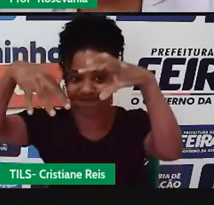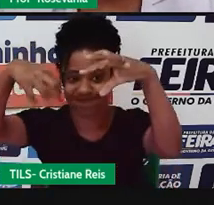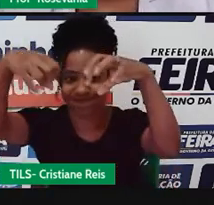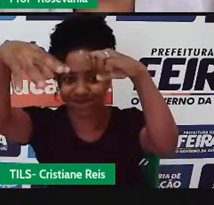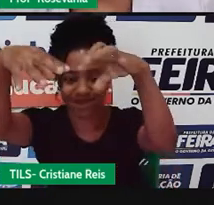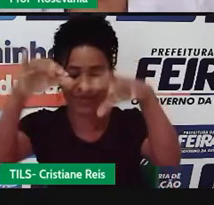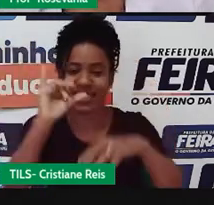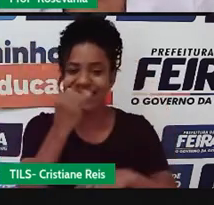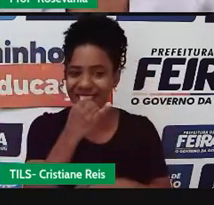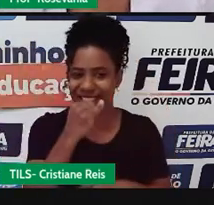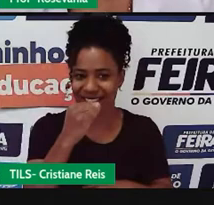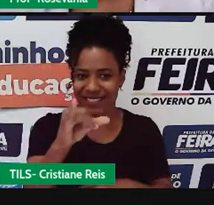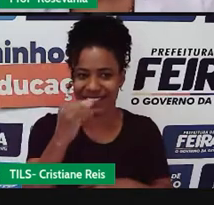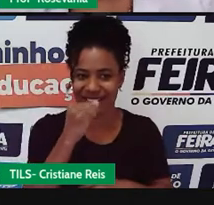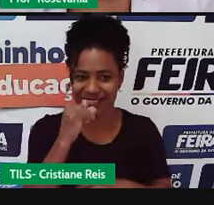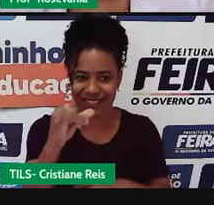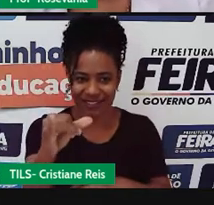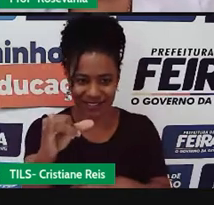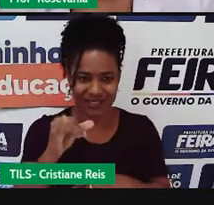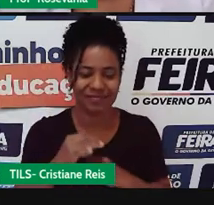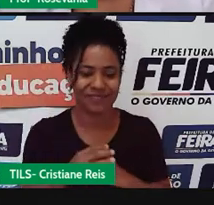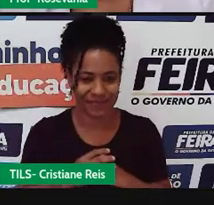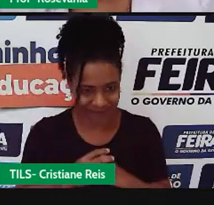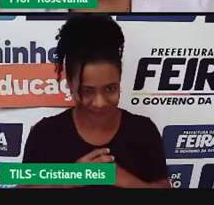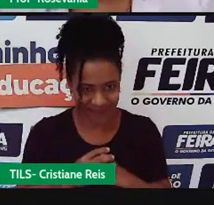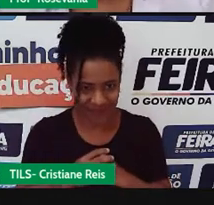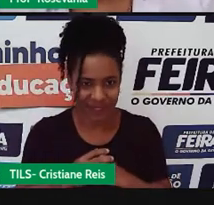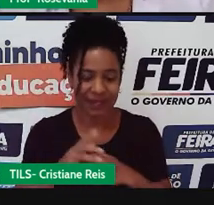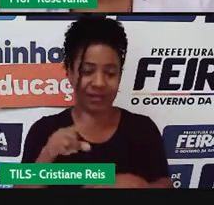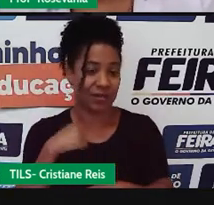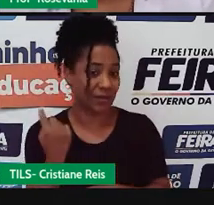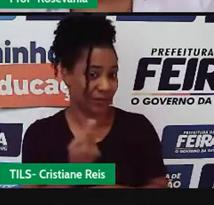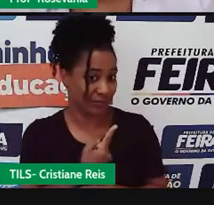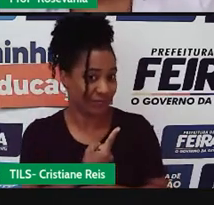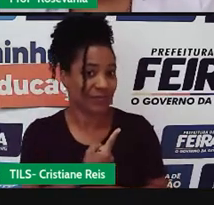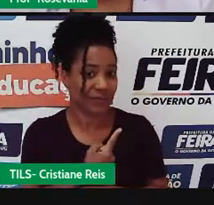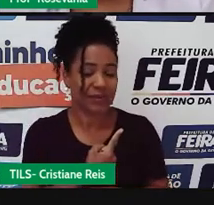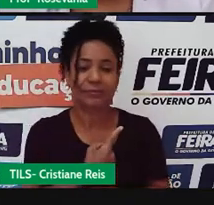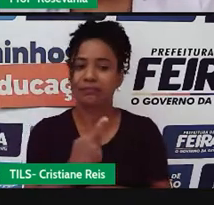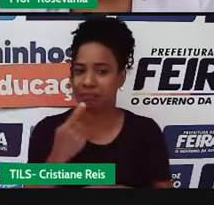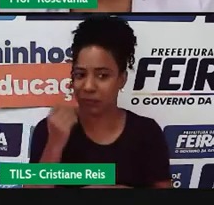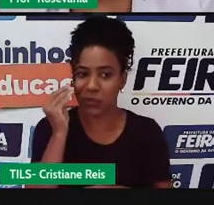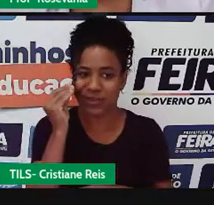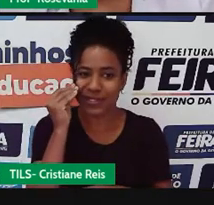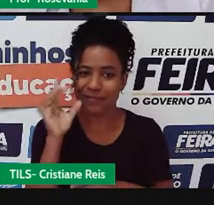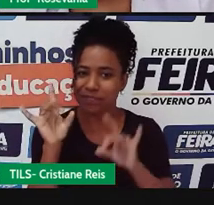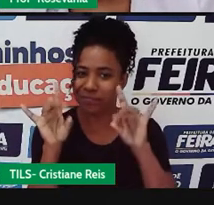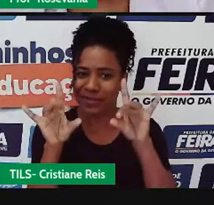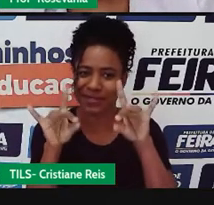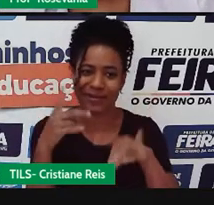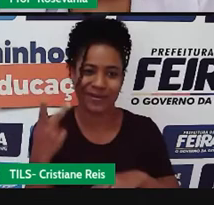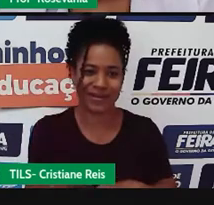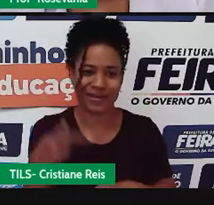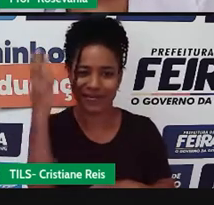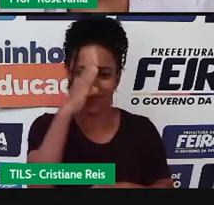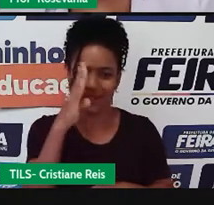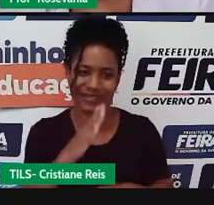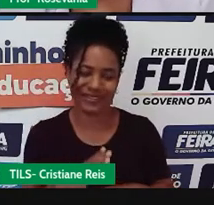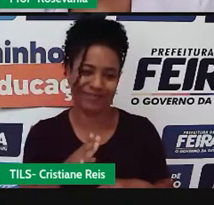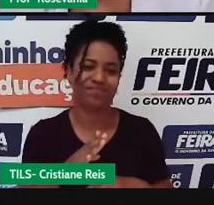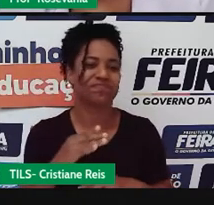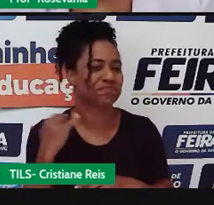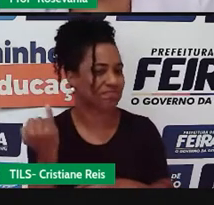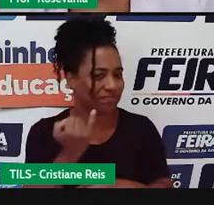assim, igual, mas ainda assim, esse é um potencial que a gente não pode, né, desprezar no nosso território, né. Então, vamos lá.